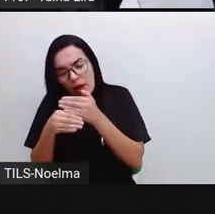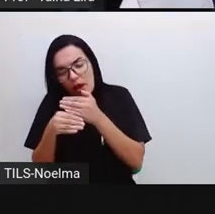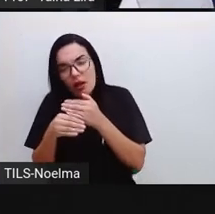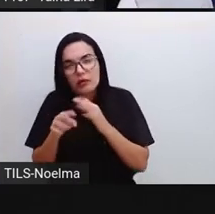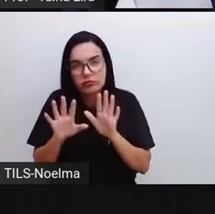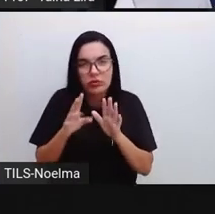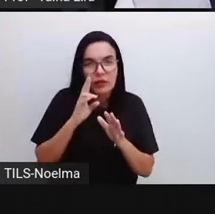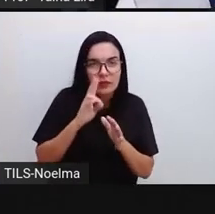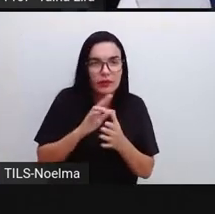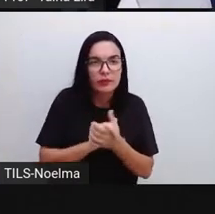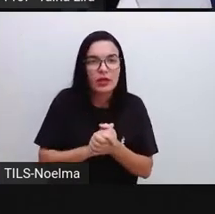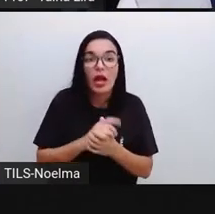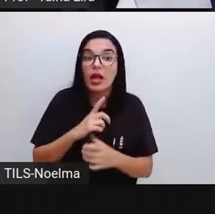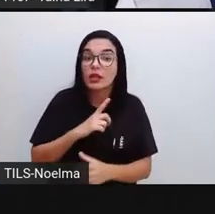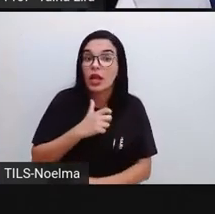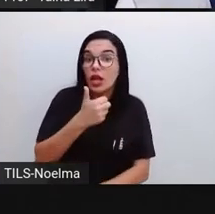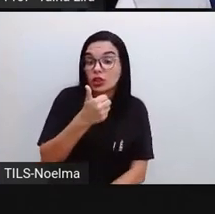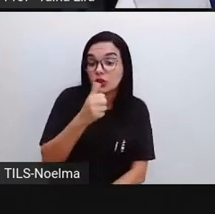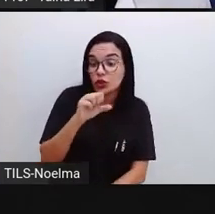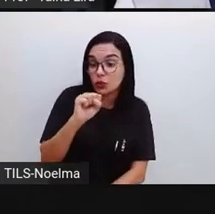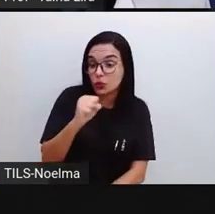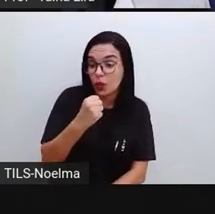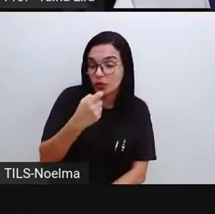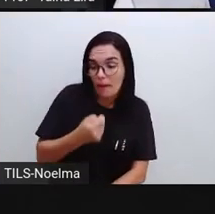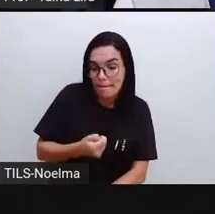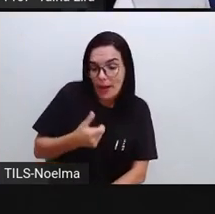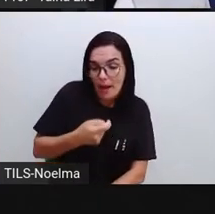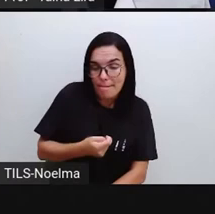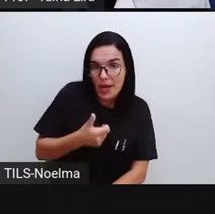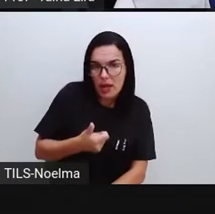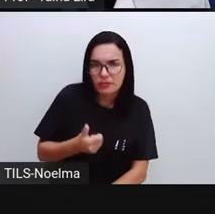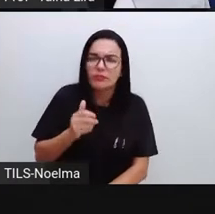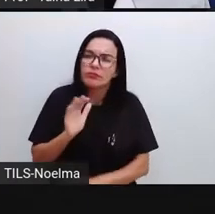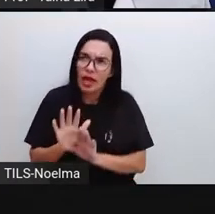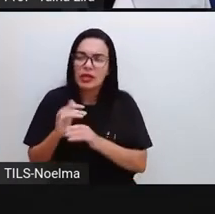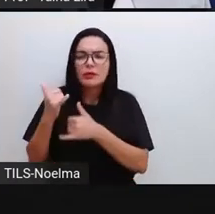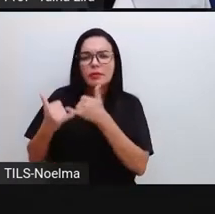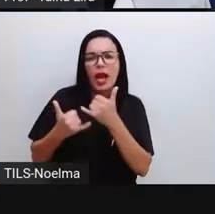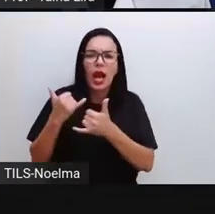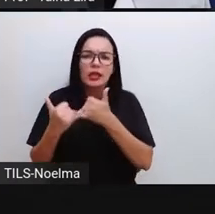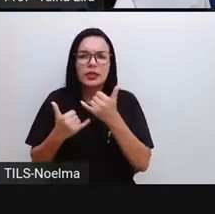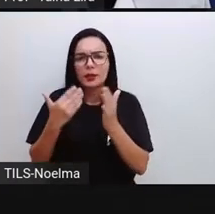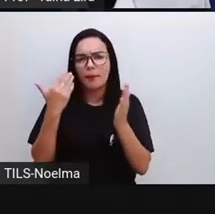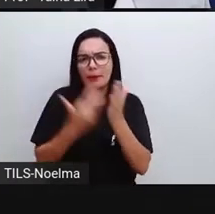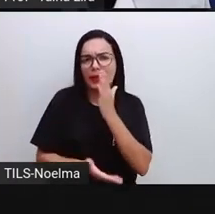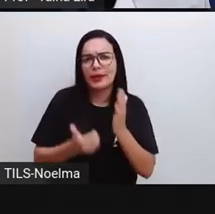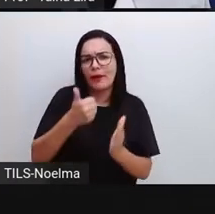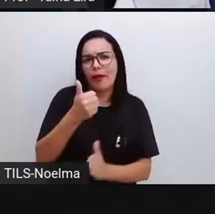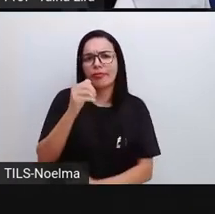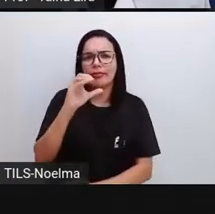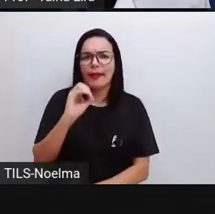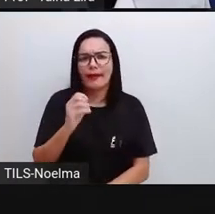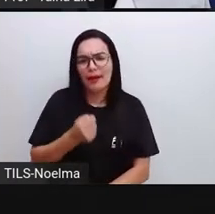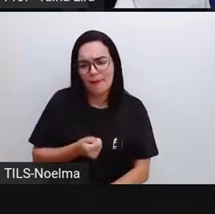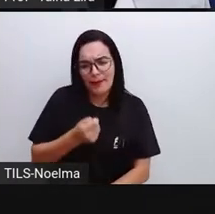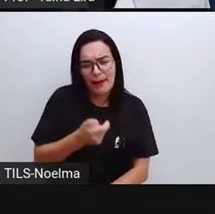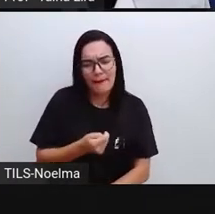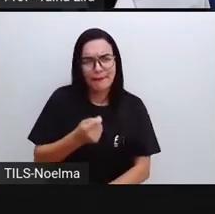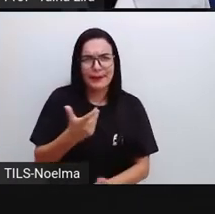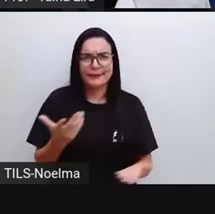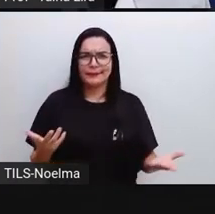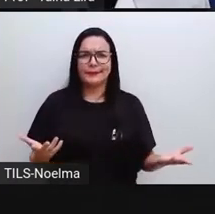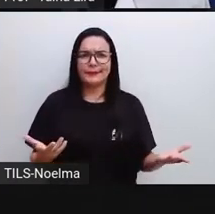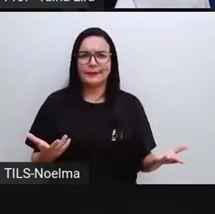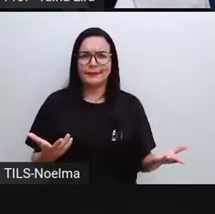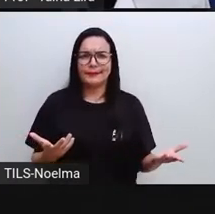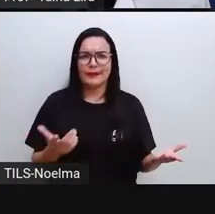Ó, Cláudio tinha 18 bolinhas de gude. Durante uma brincadeira, ele perdeu 10 bolinhas para Luiz e